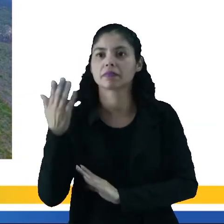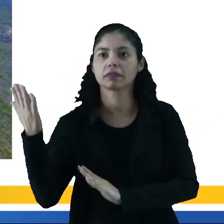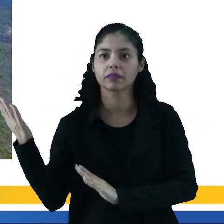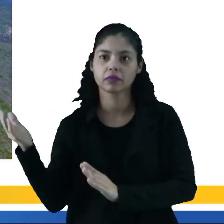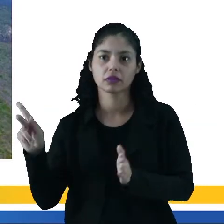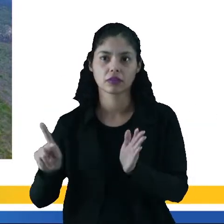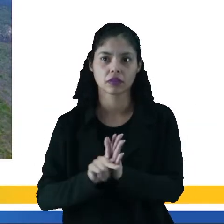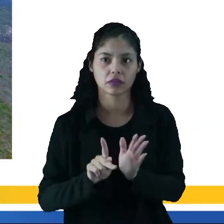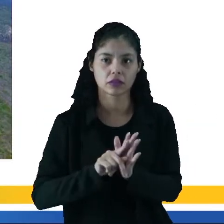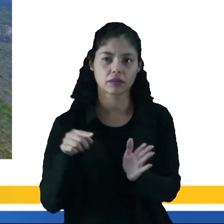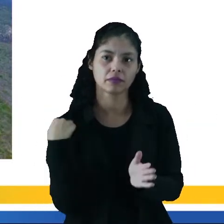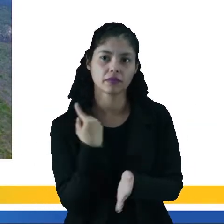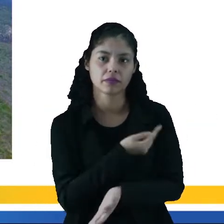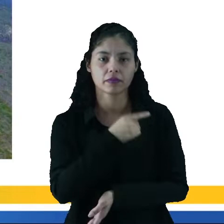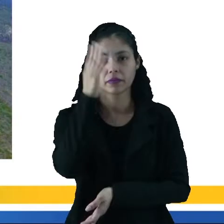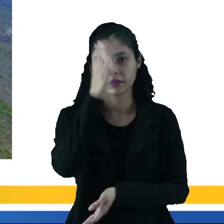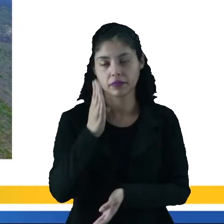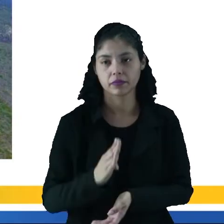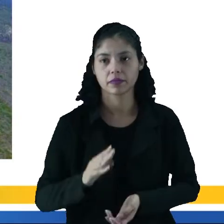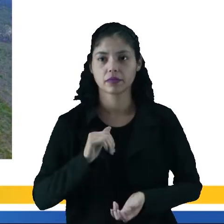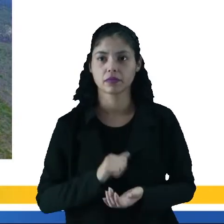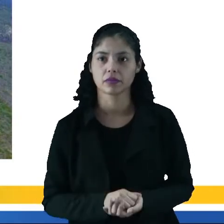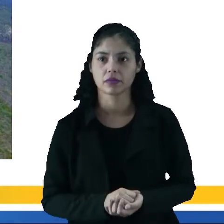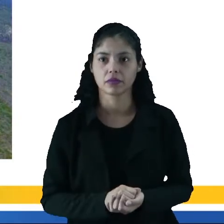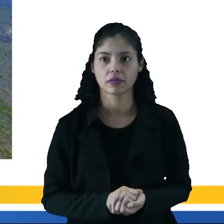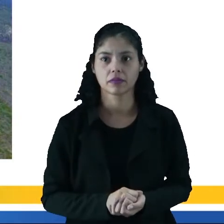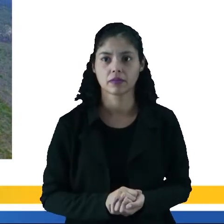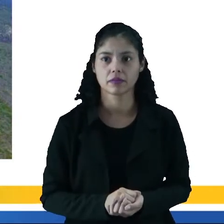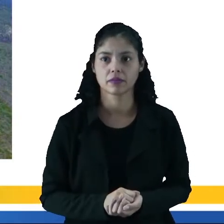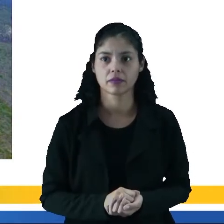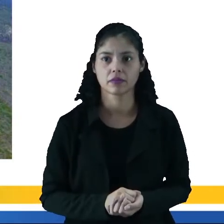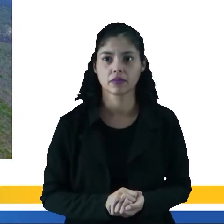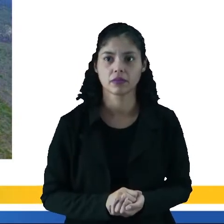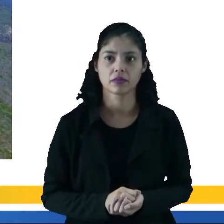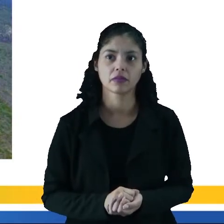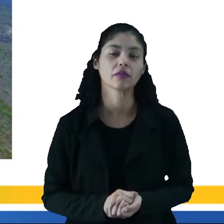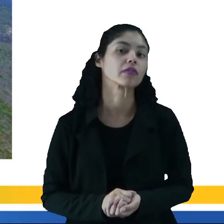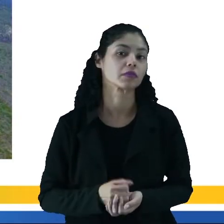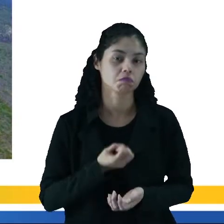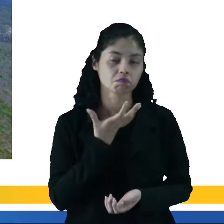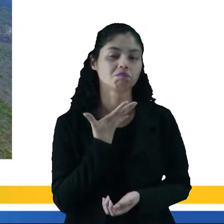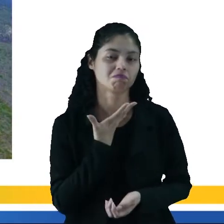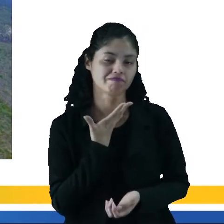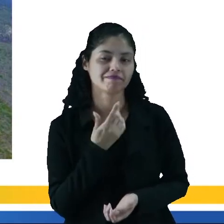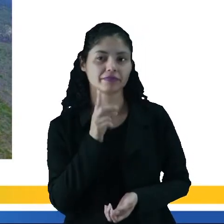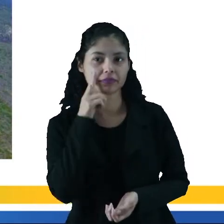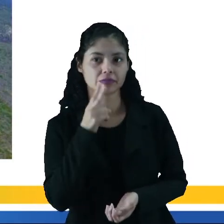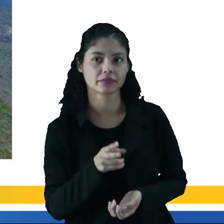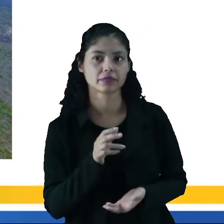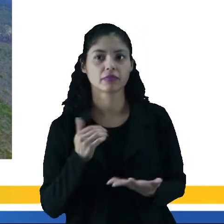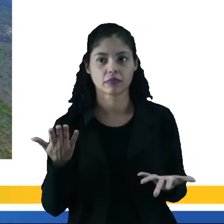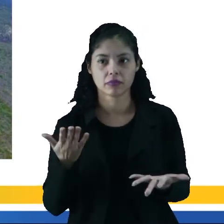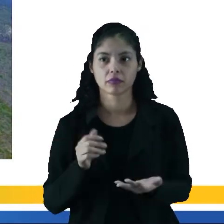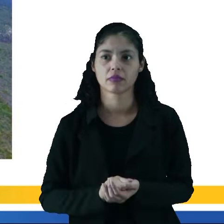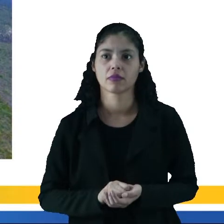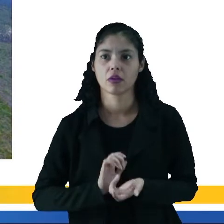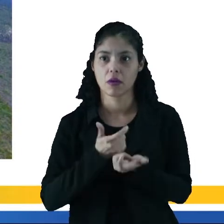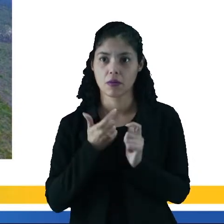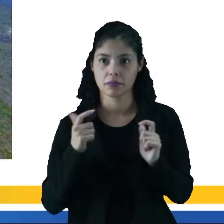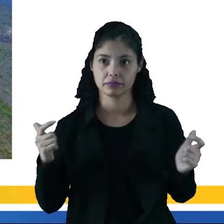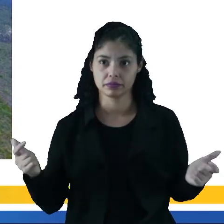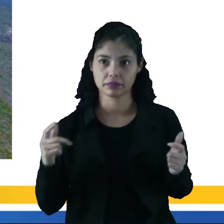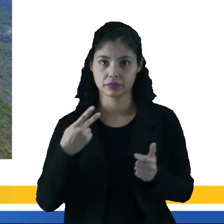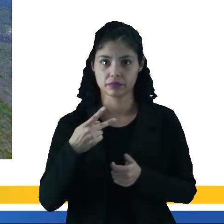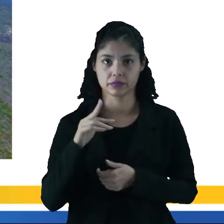própria nossa aqui do Brasil, que nos coloca numa situação privilegiada, né? Esse aí é o maior